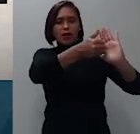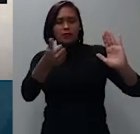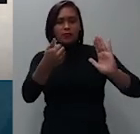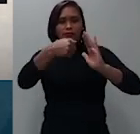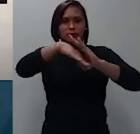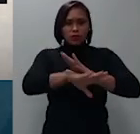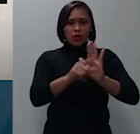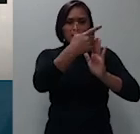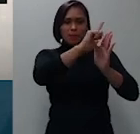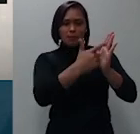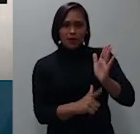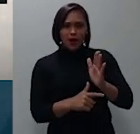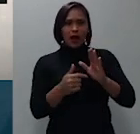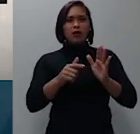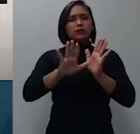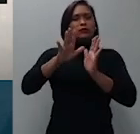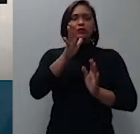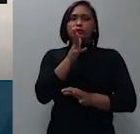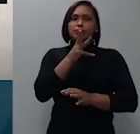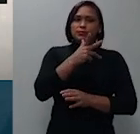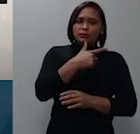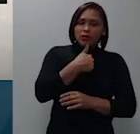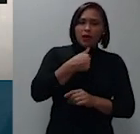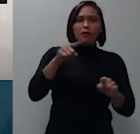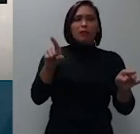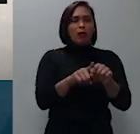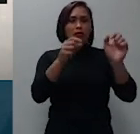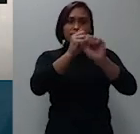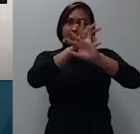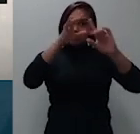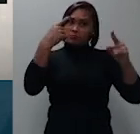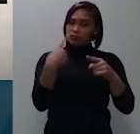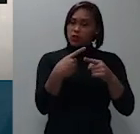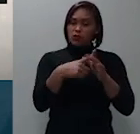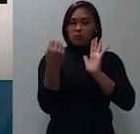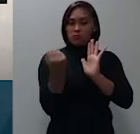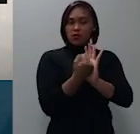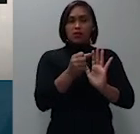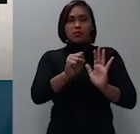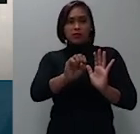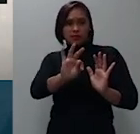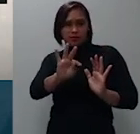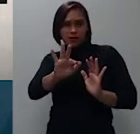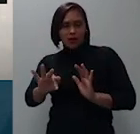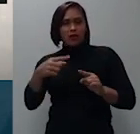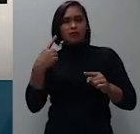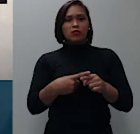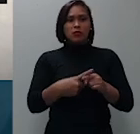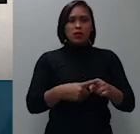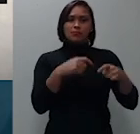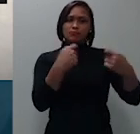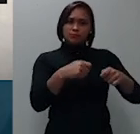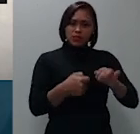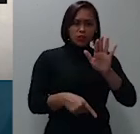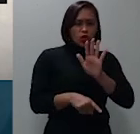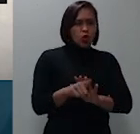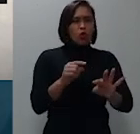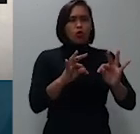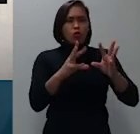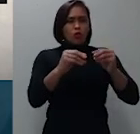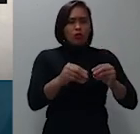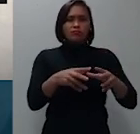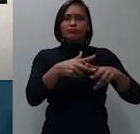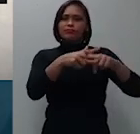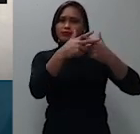feito foi clara o acordo foi homologado pelo Supremo corte a qual deve ser dirigida qualquer inconformidade em relação a citada